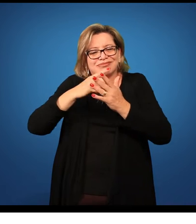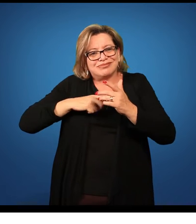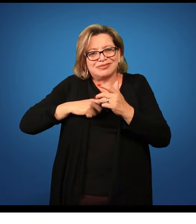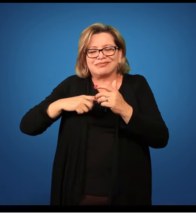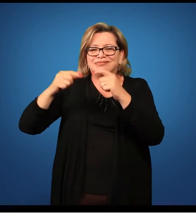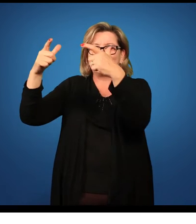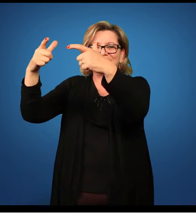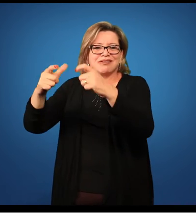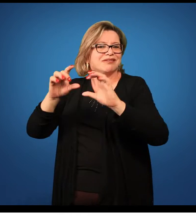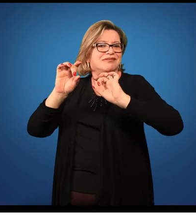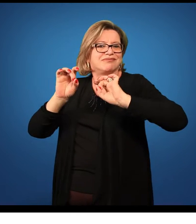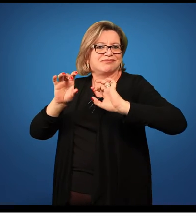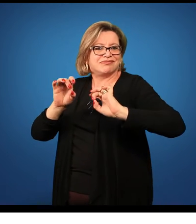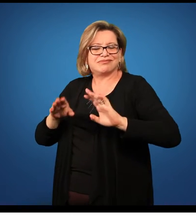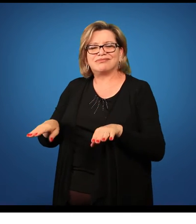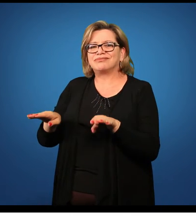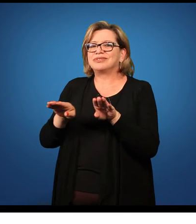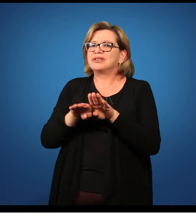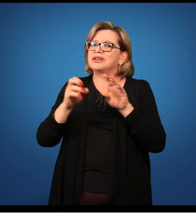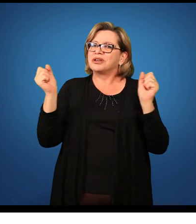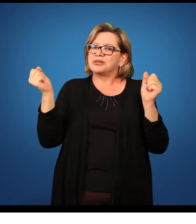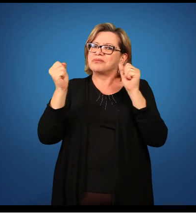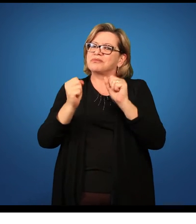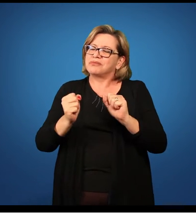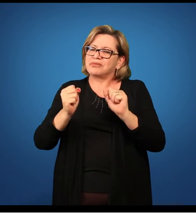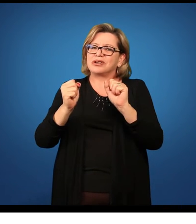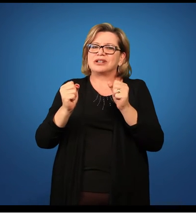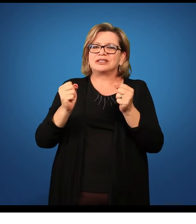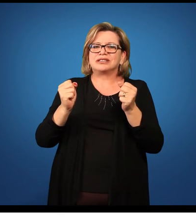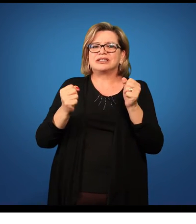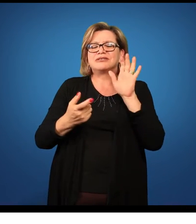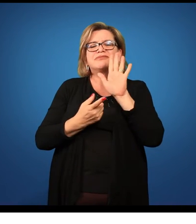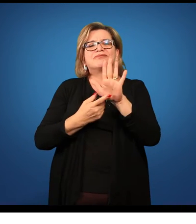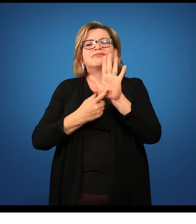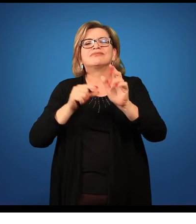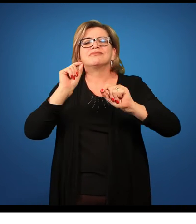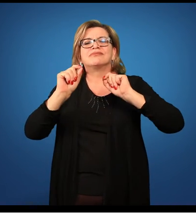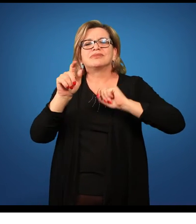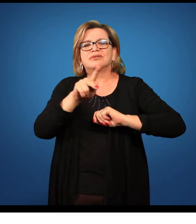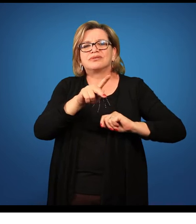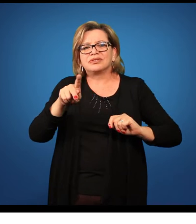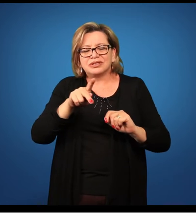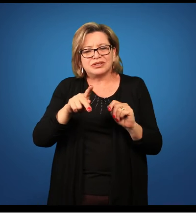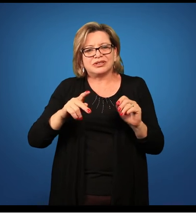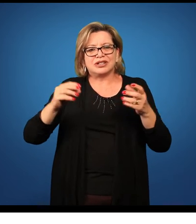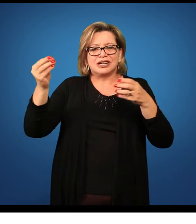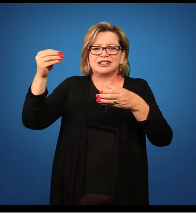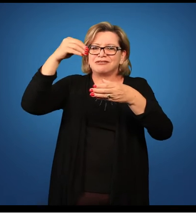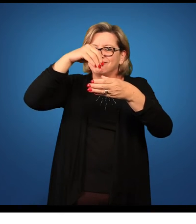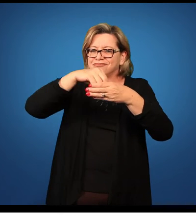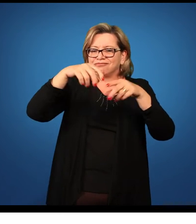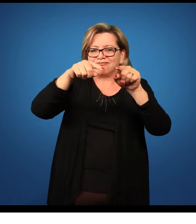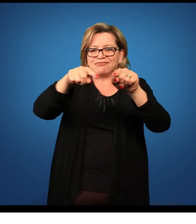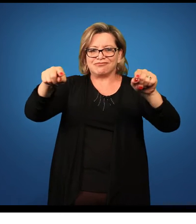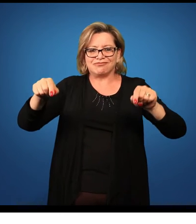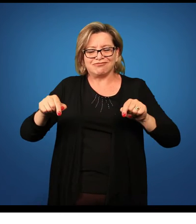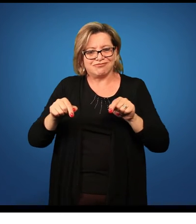uma demonstração realizada pelo professor e seus alunos dentro da própria sala de aula.